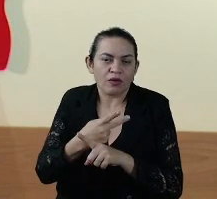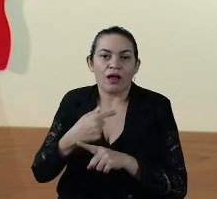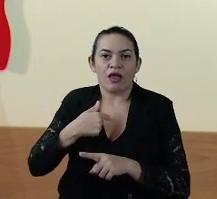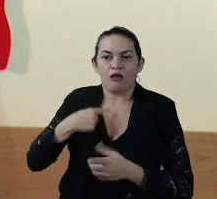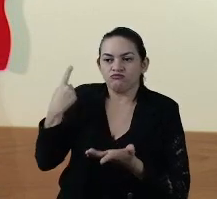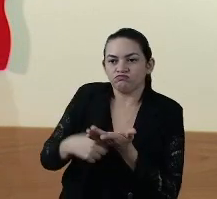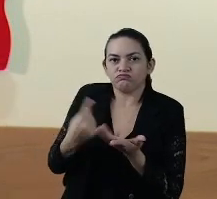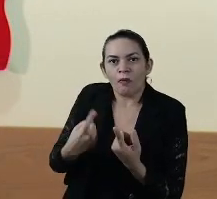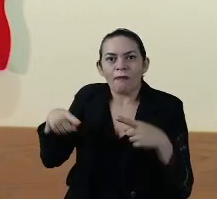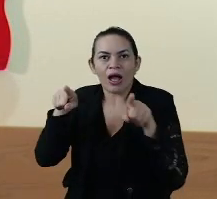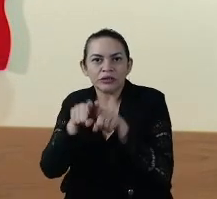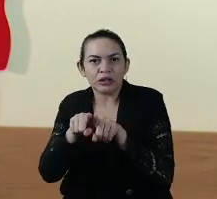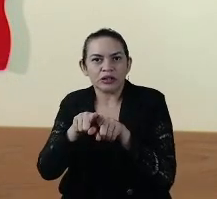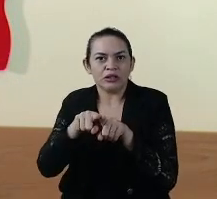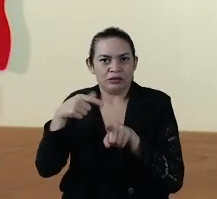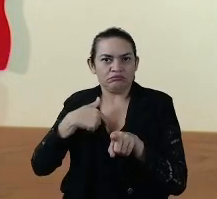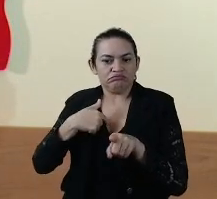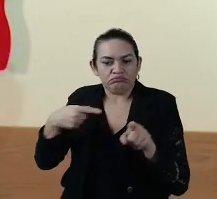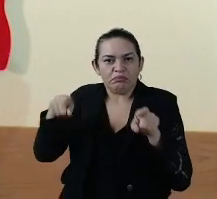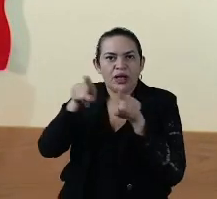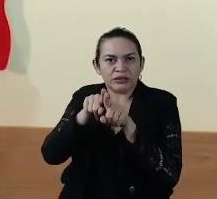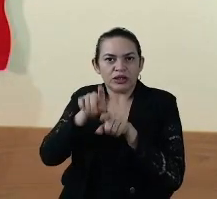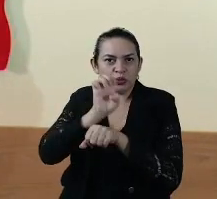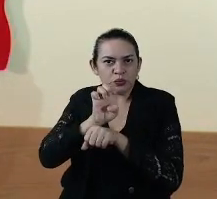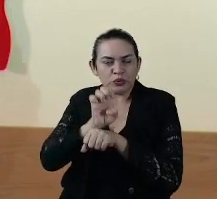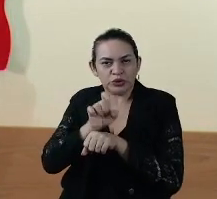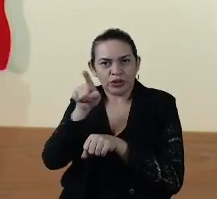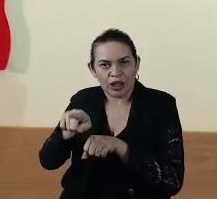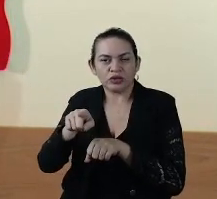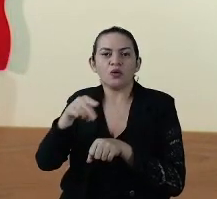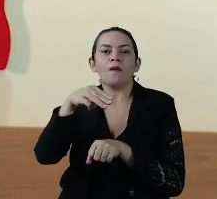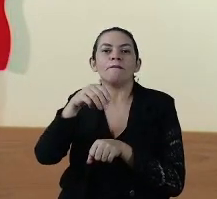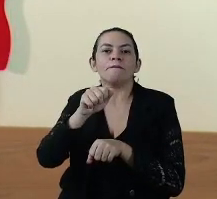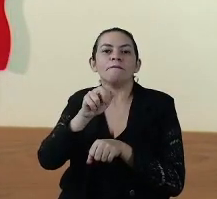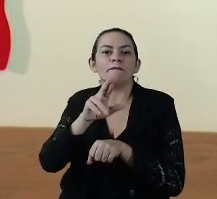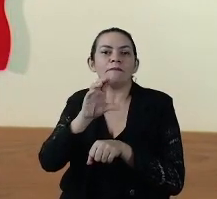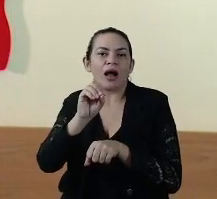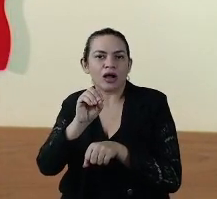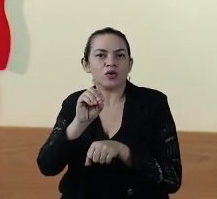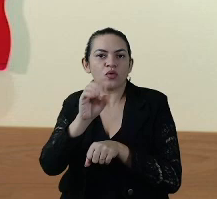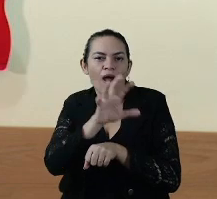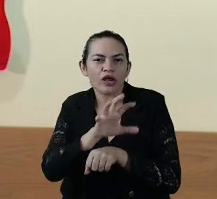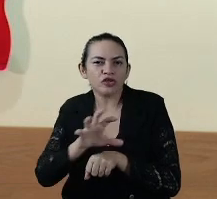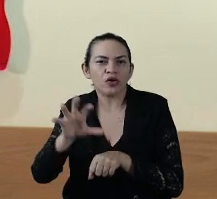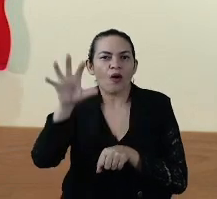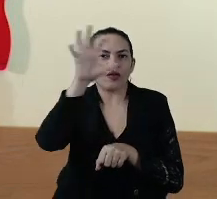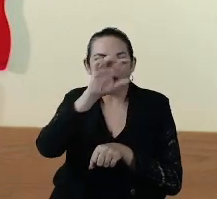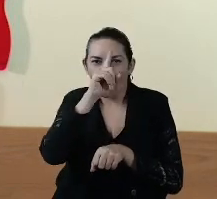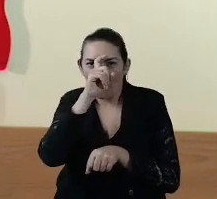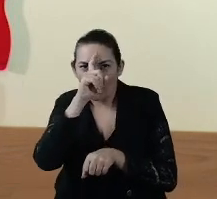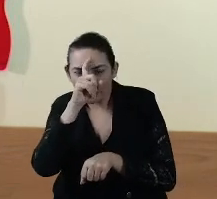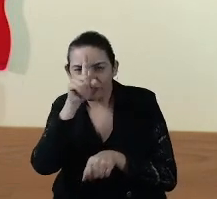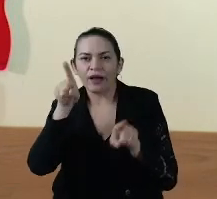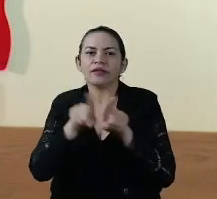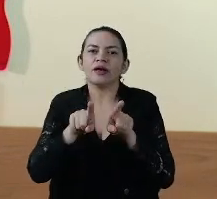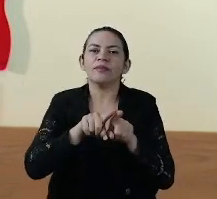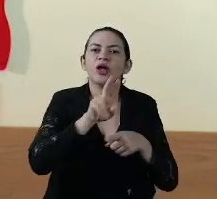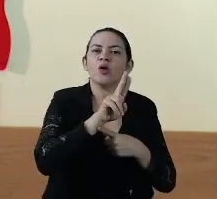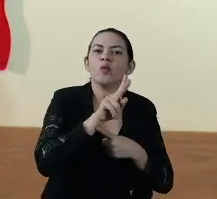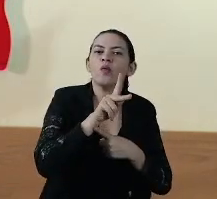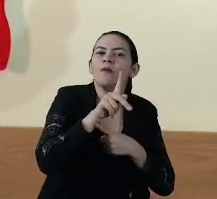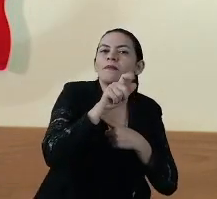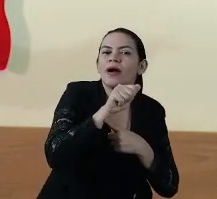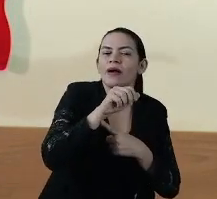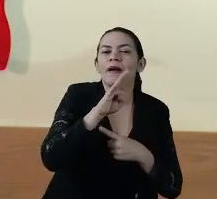ambulatório no nosso hospital estadual, macro-regional, nós estamos fazendo grande esforço na UPA da Bernardo